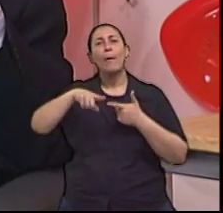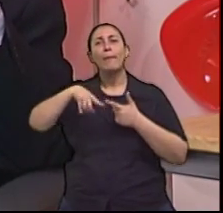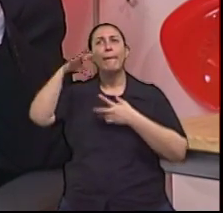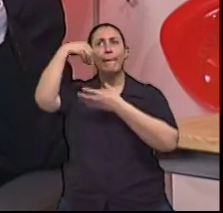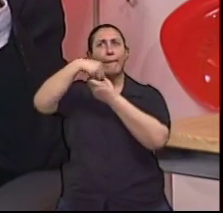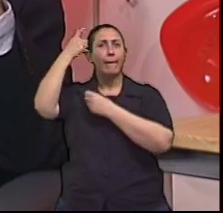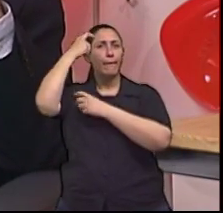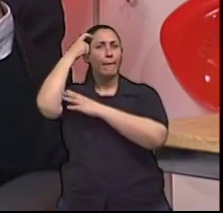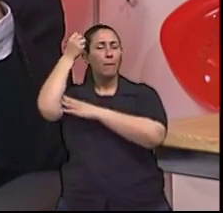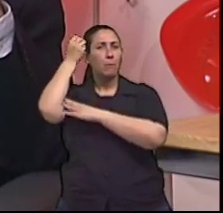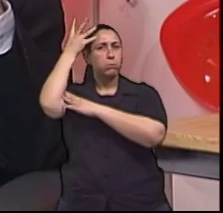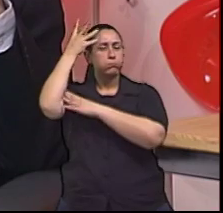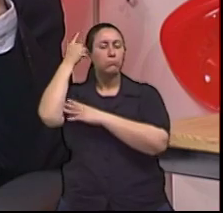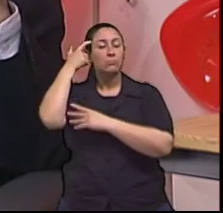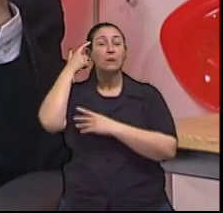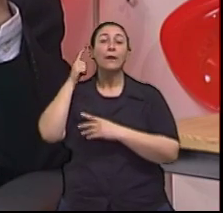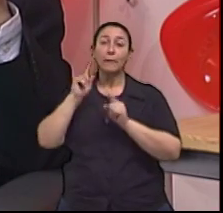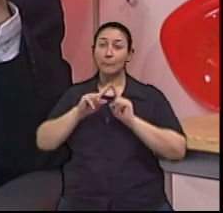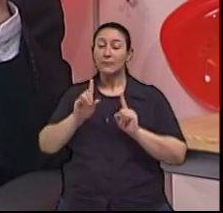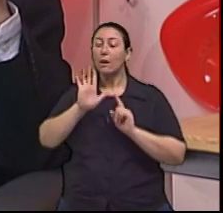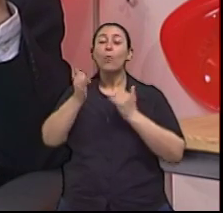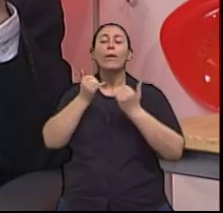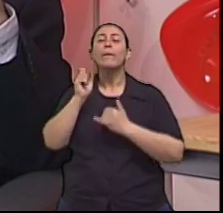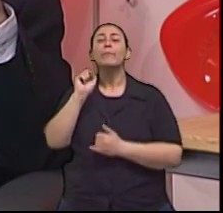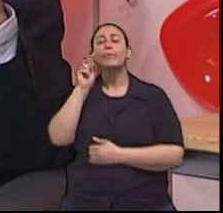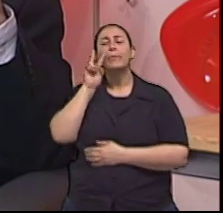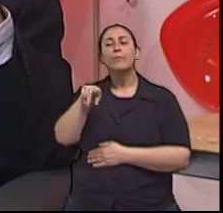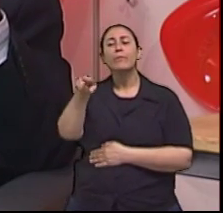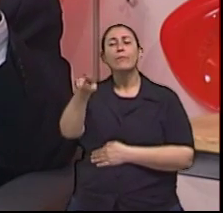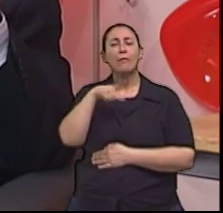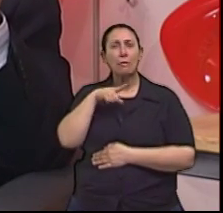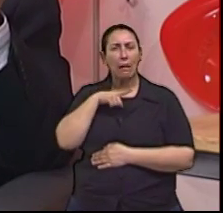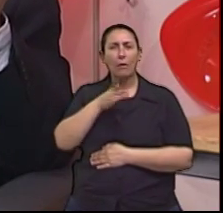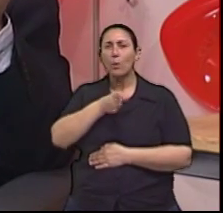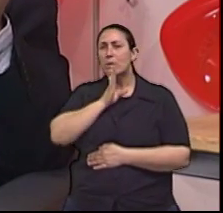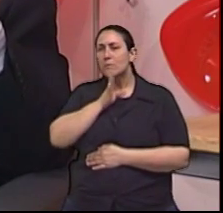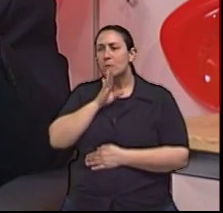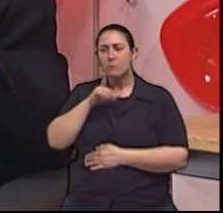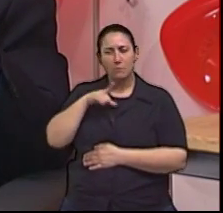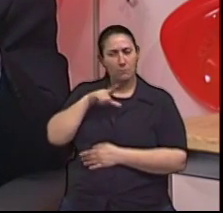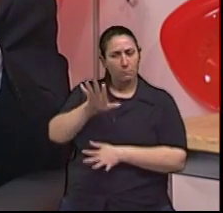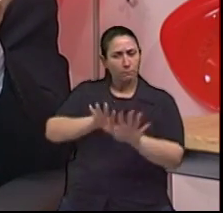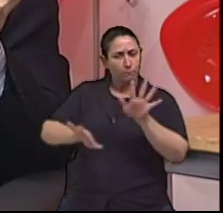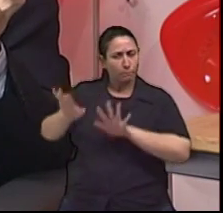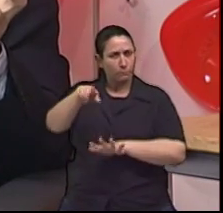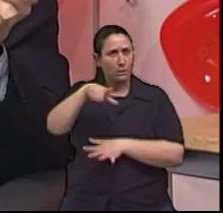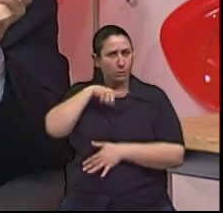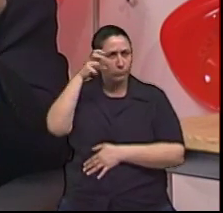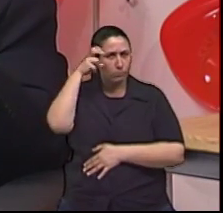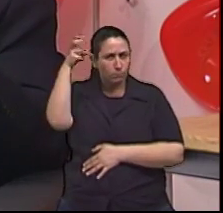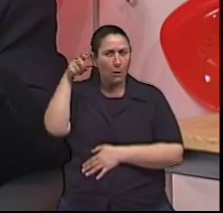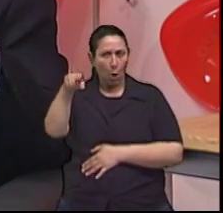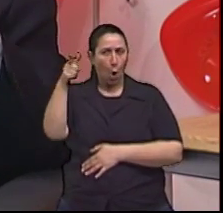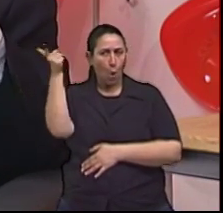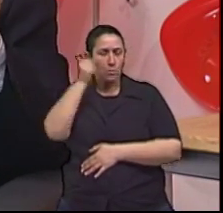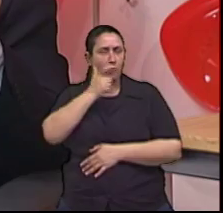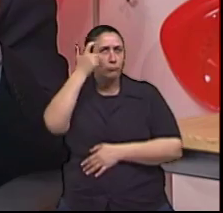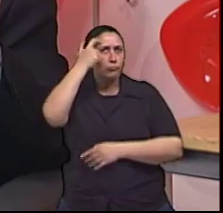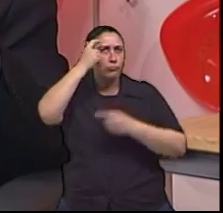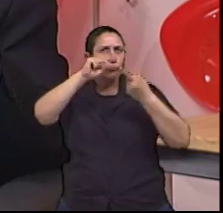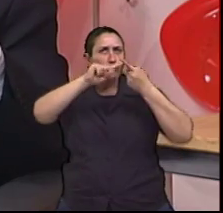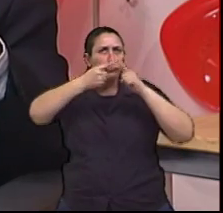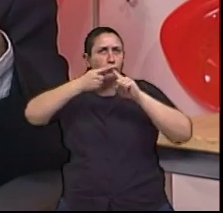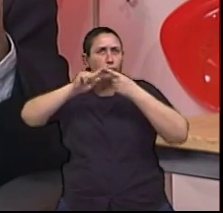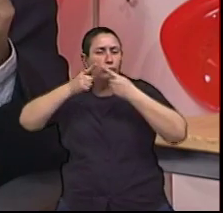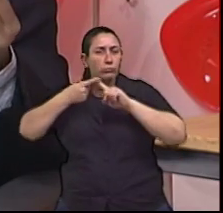déficit é um déficit de planejamento, de raciocínio, nós chamamos isso de função executiva. E isso é mais fácil ainda do que o